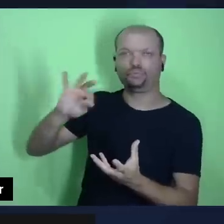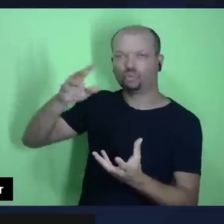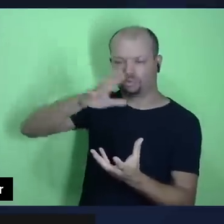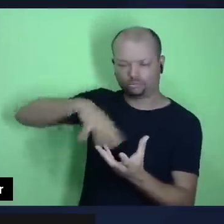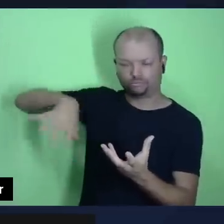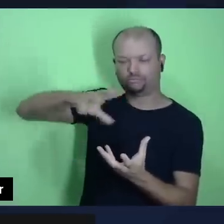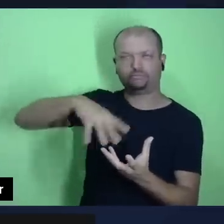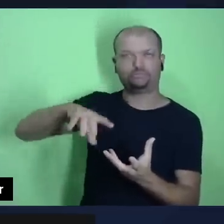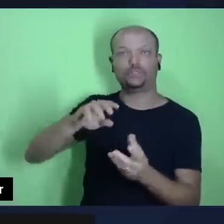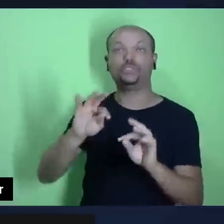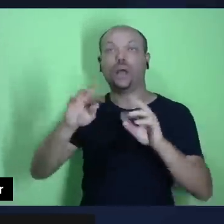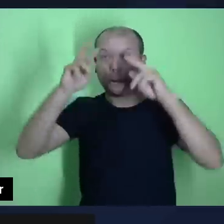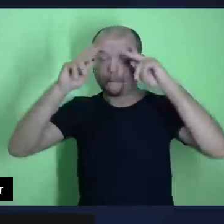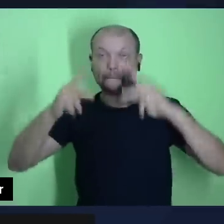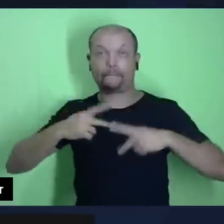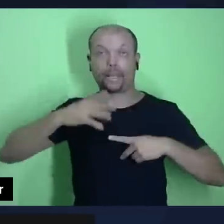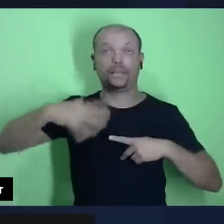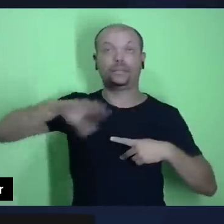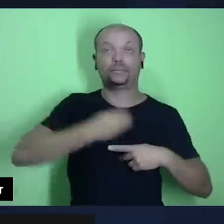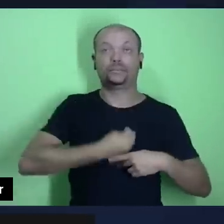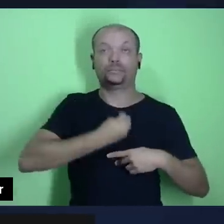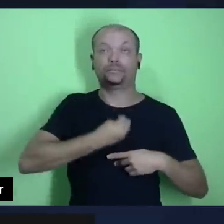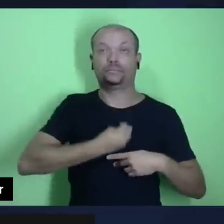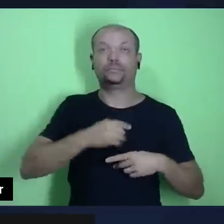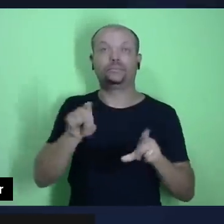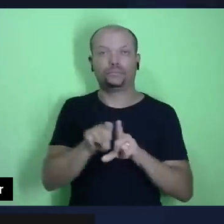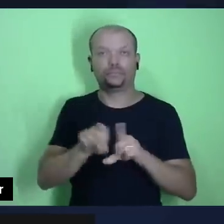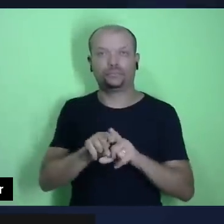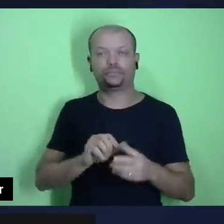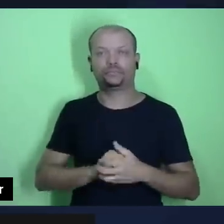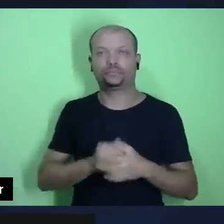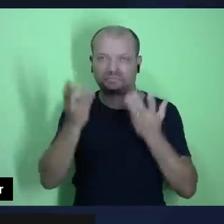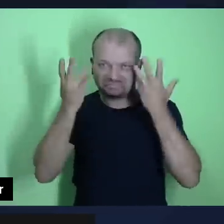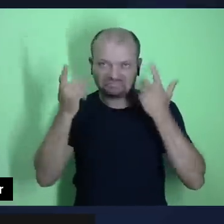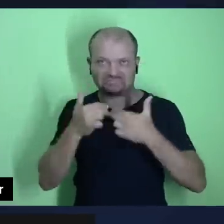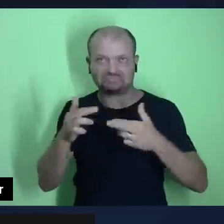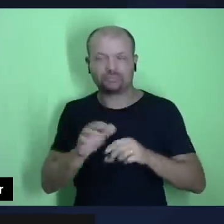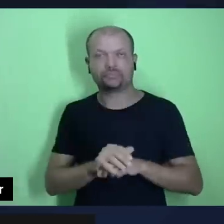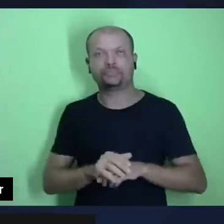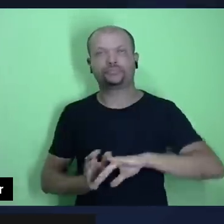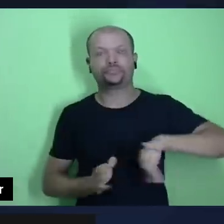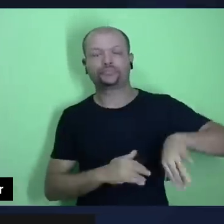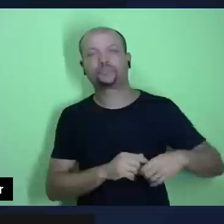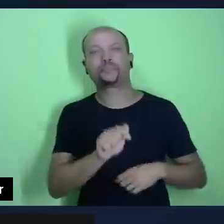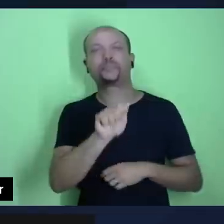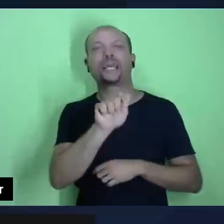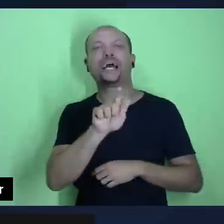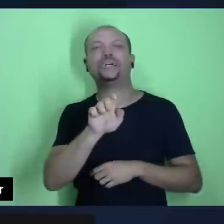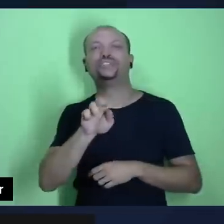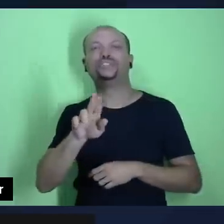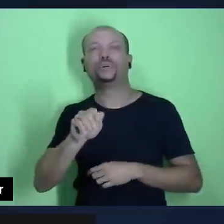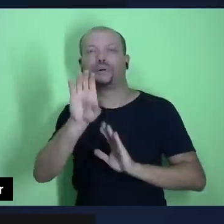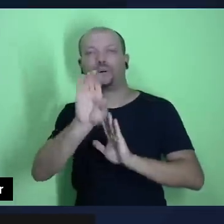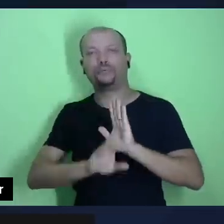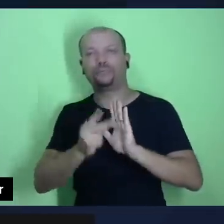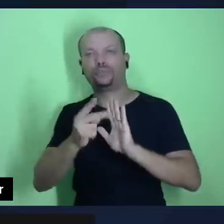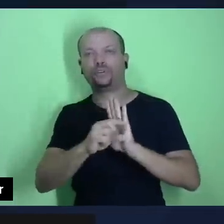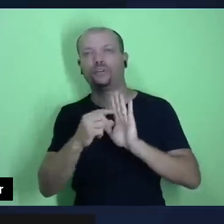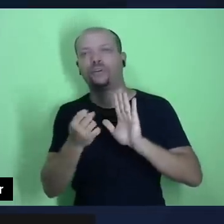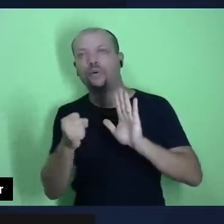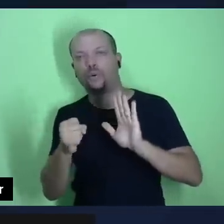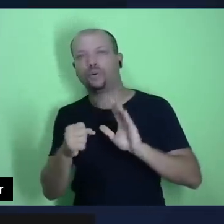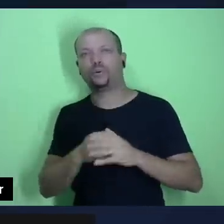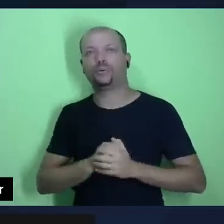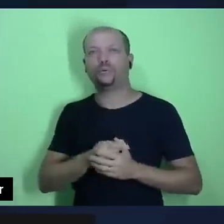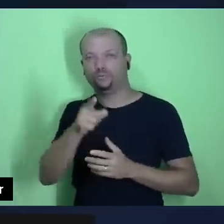os que nele habitam. Há um outro texto interessante, que é em Ageu, capítulo dois, versículo oito, o amigo que está em